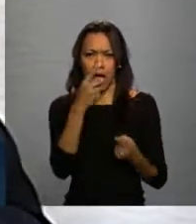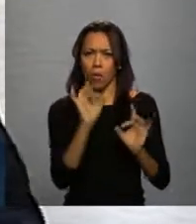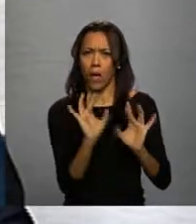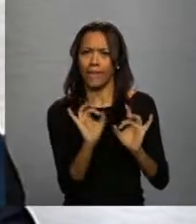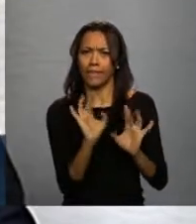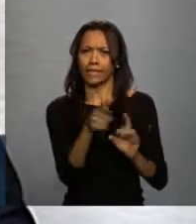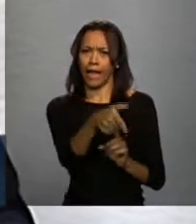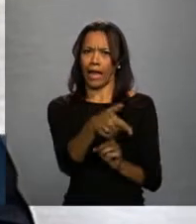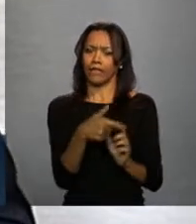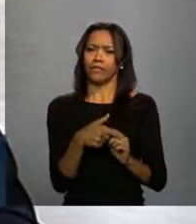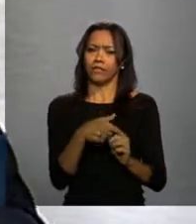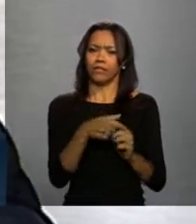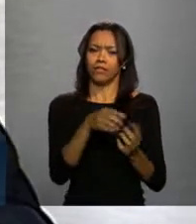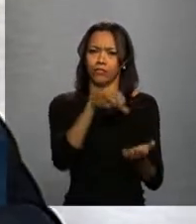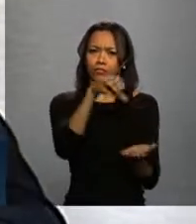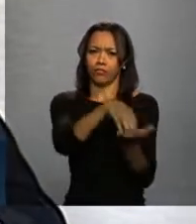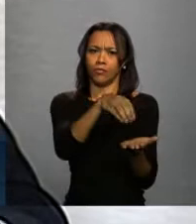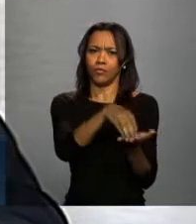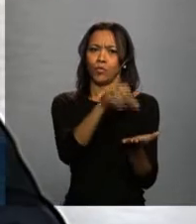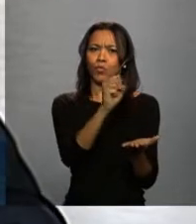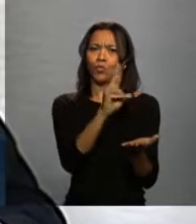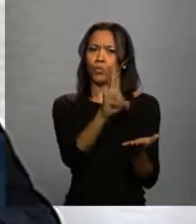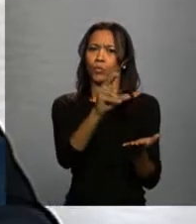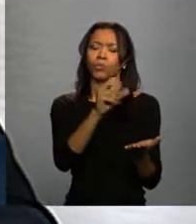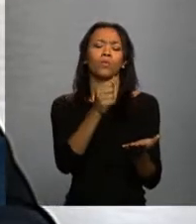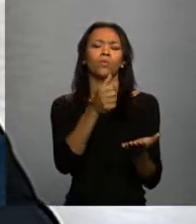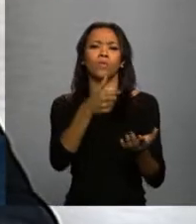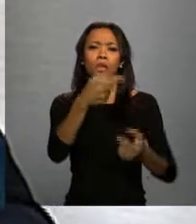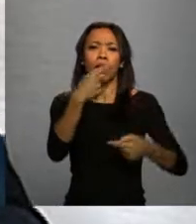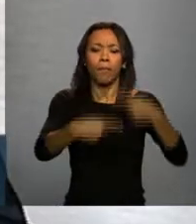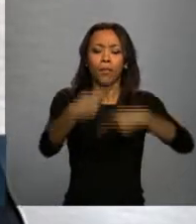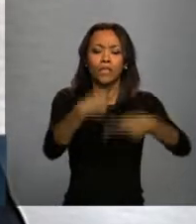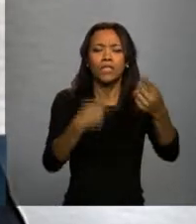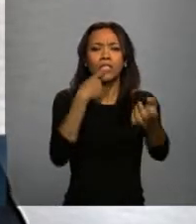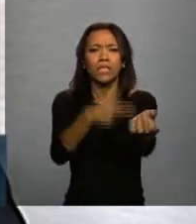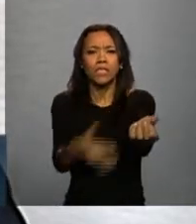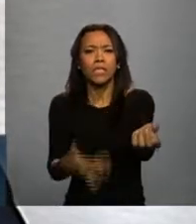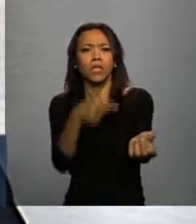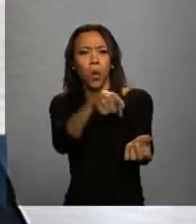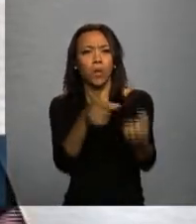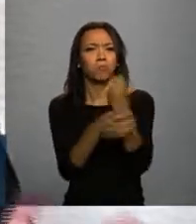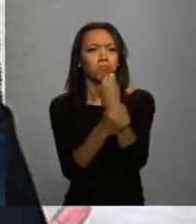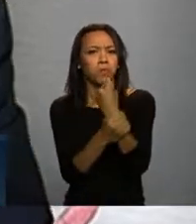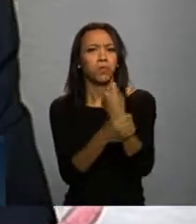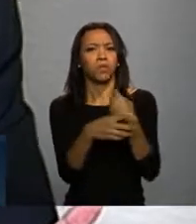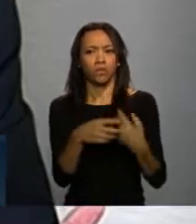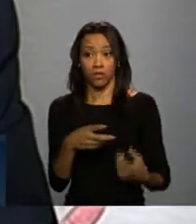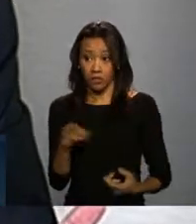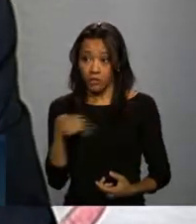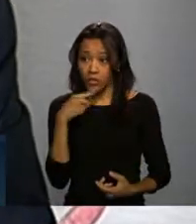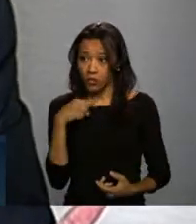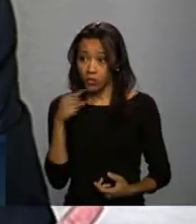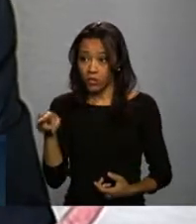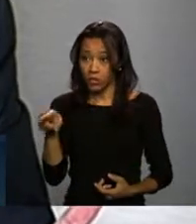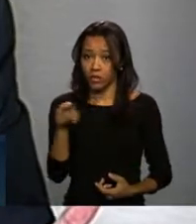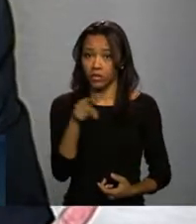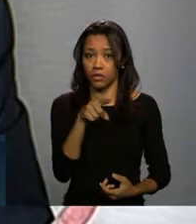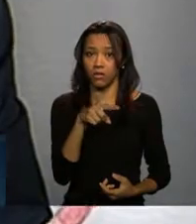qualidade que nós conseguimos na nossa política de sangue e hemoderivados. Alguém aqui duvida disso?